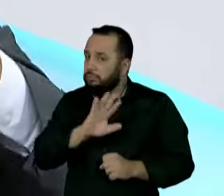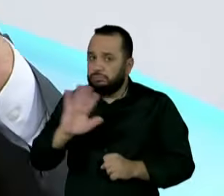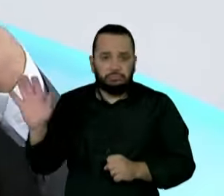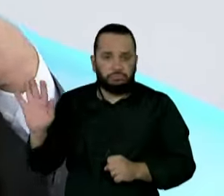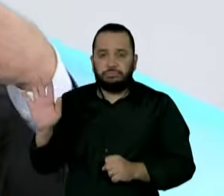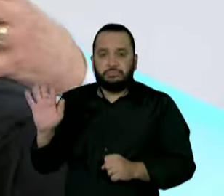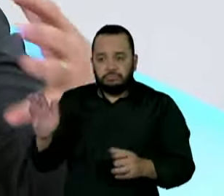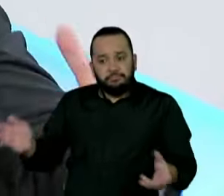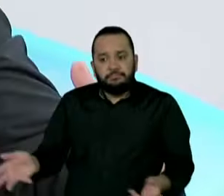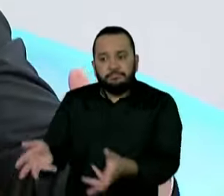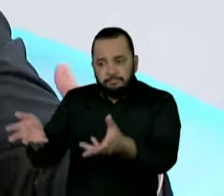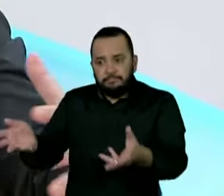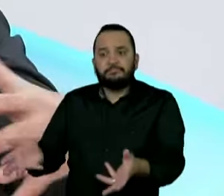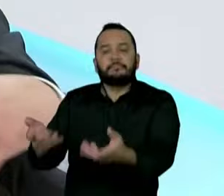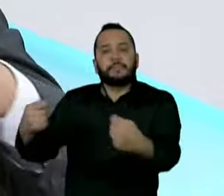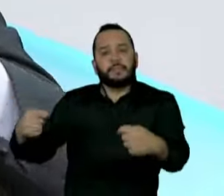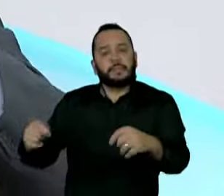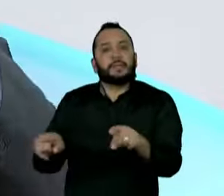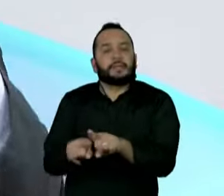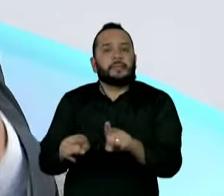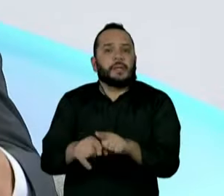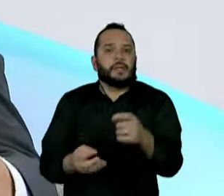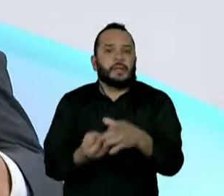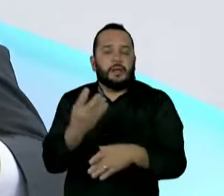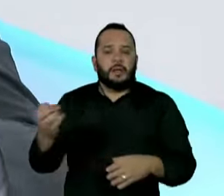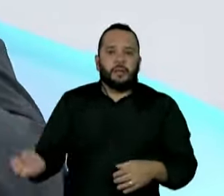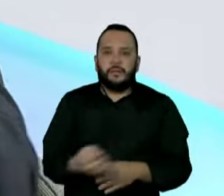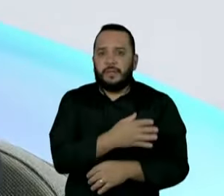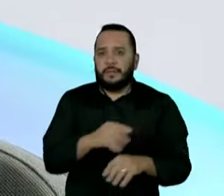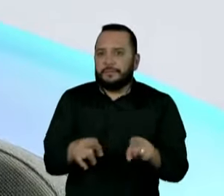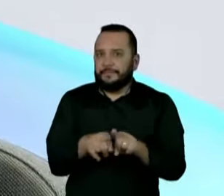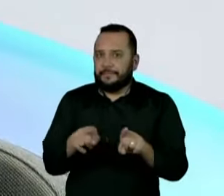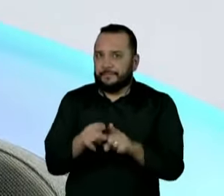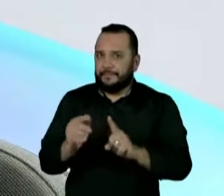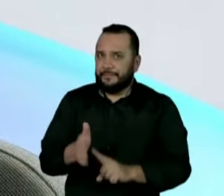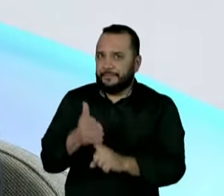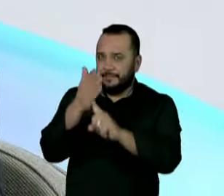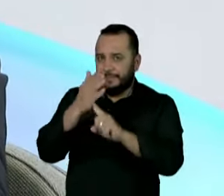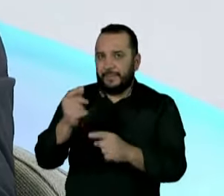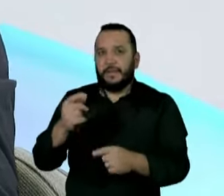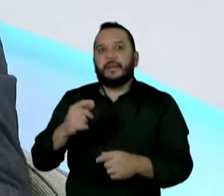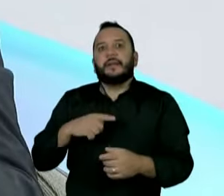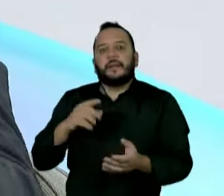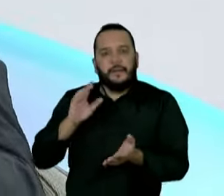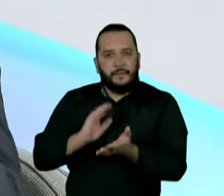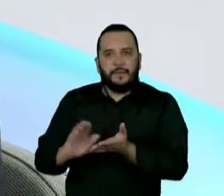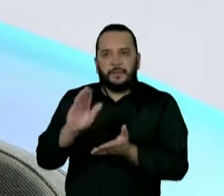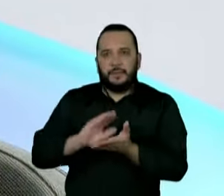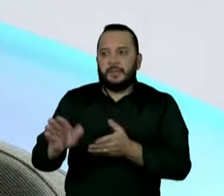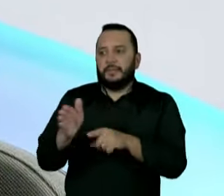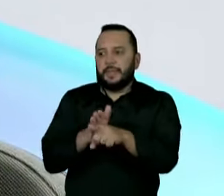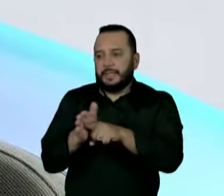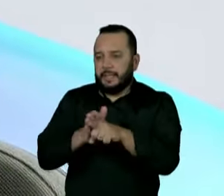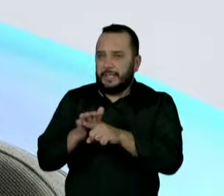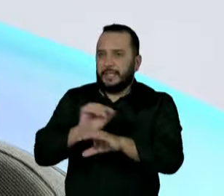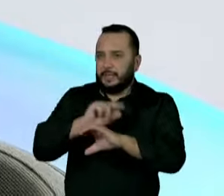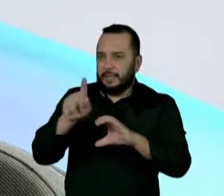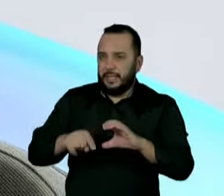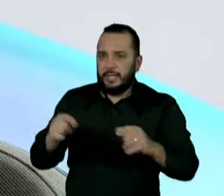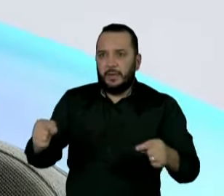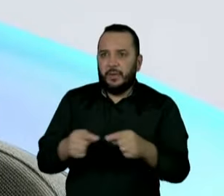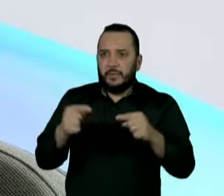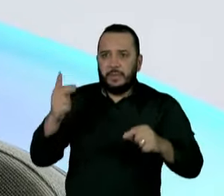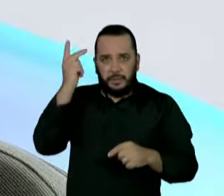vocação de inovação, de tecnologia, de investimento em pesquisa, em ciência. Essa é a vocação de São Paulo, né?